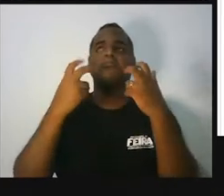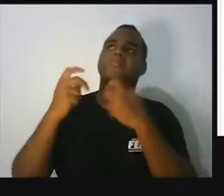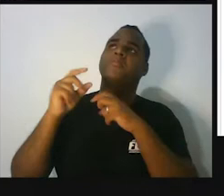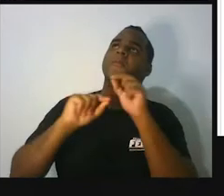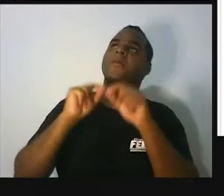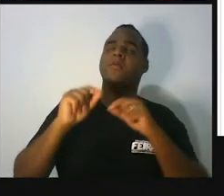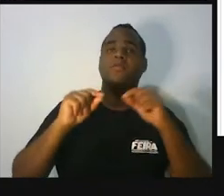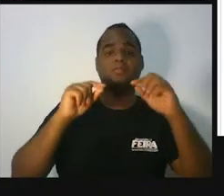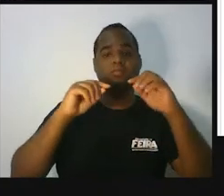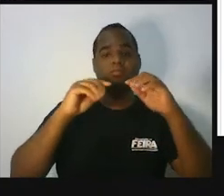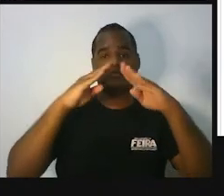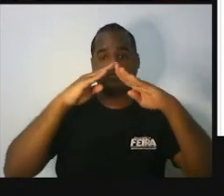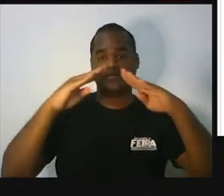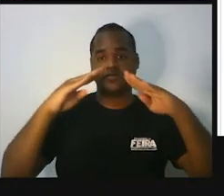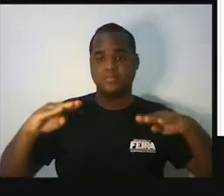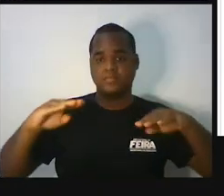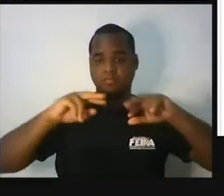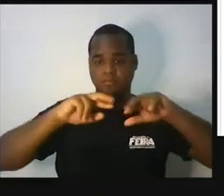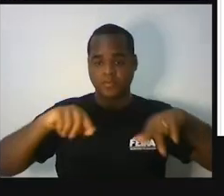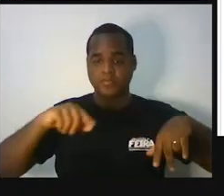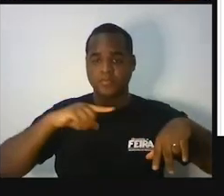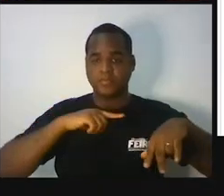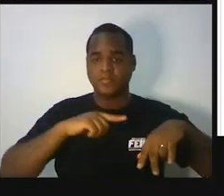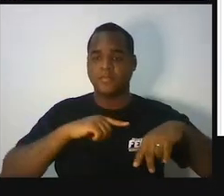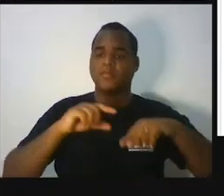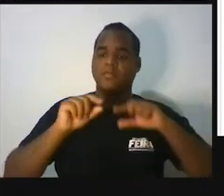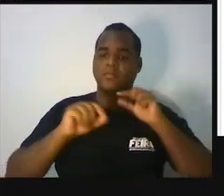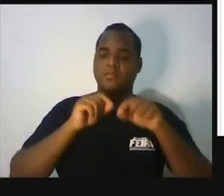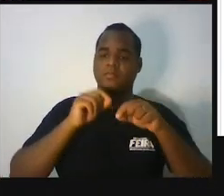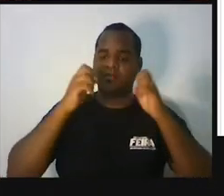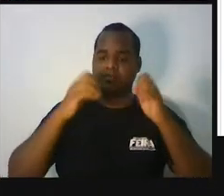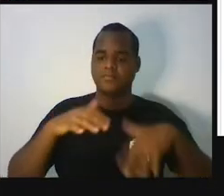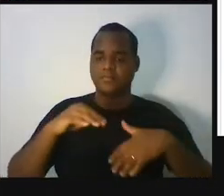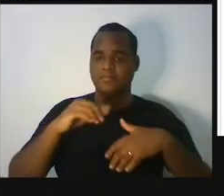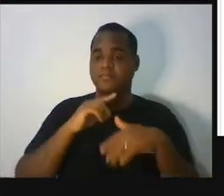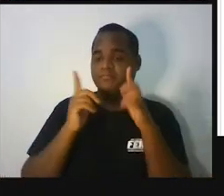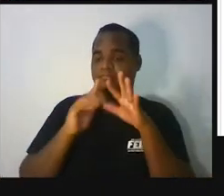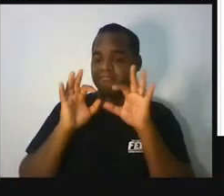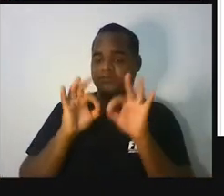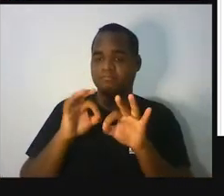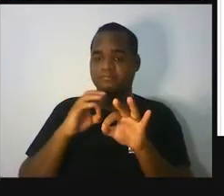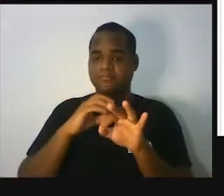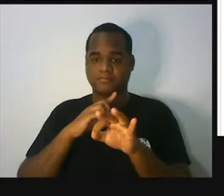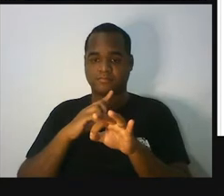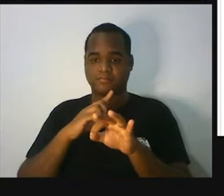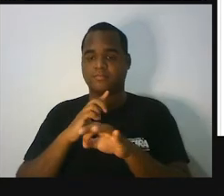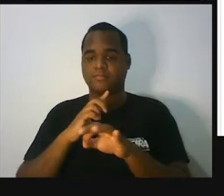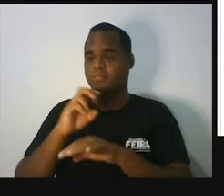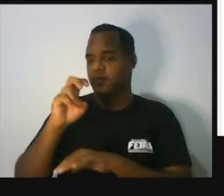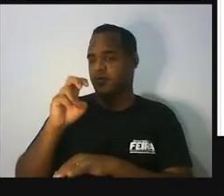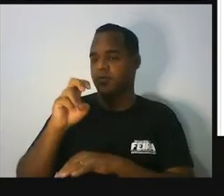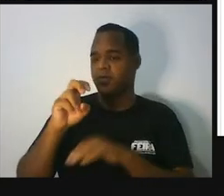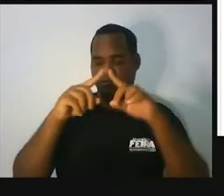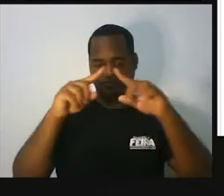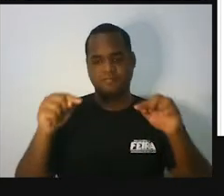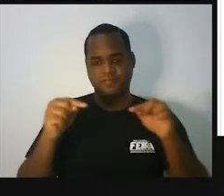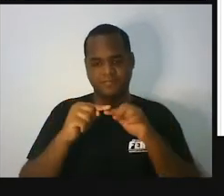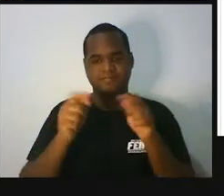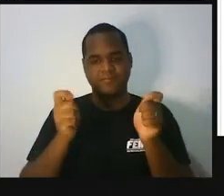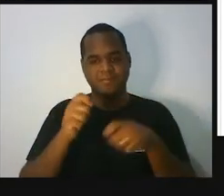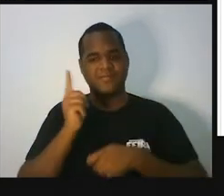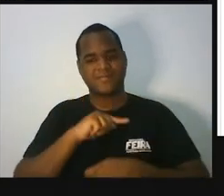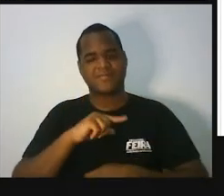estrutura toda montada, formada em cima de triângulos, né?